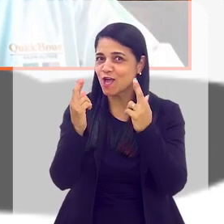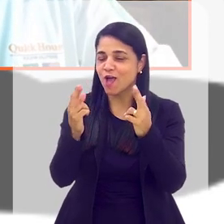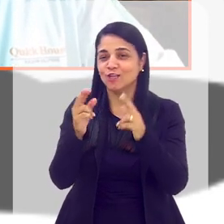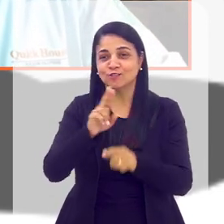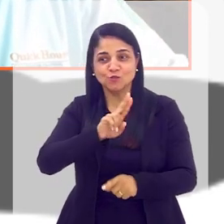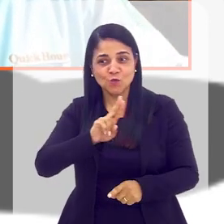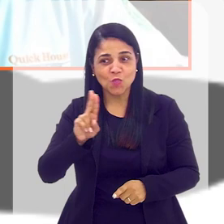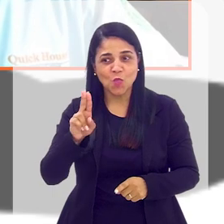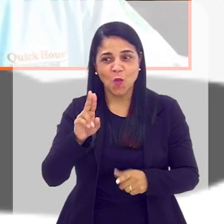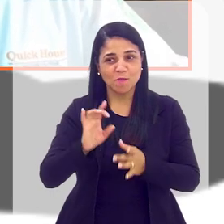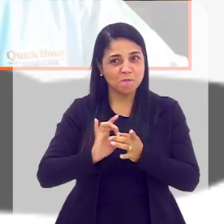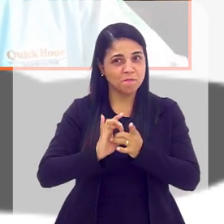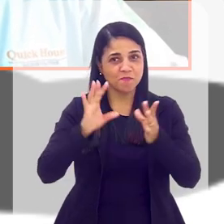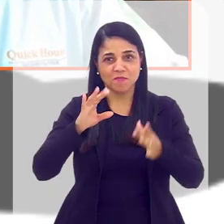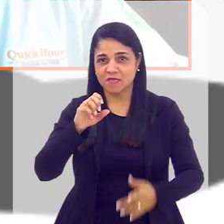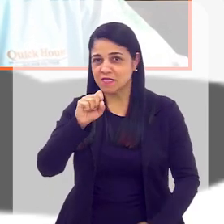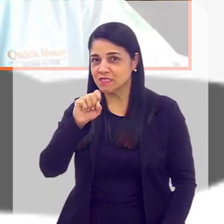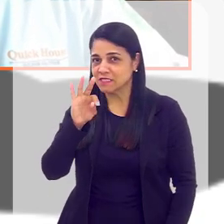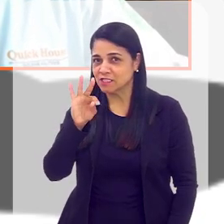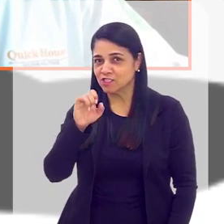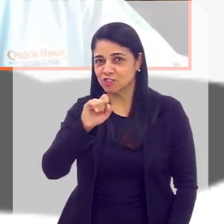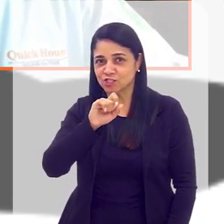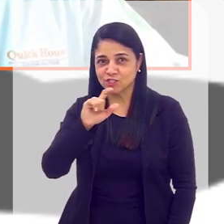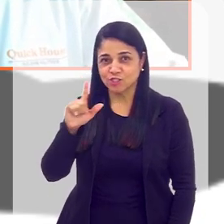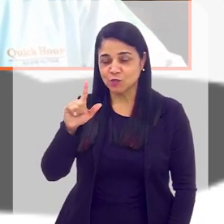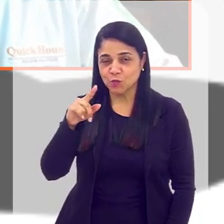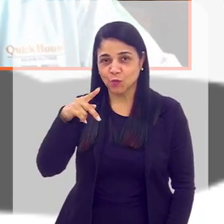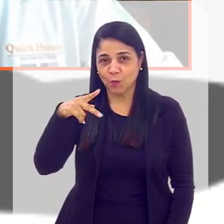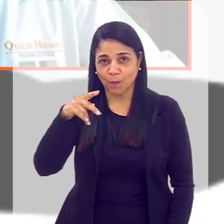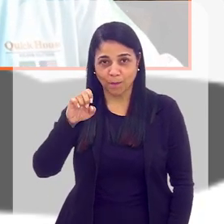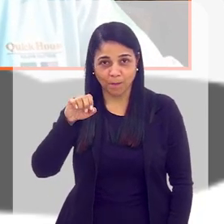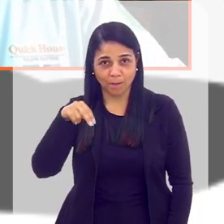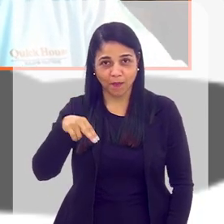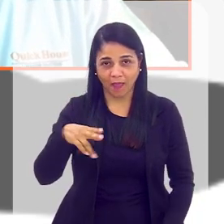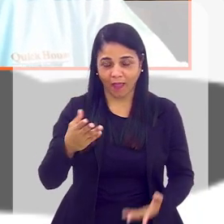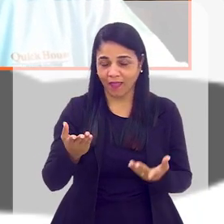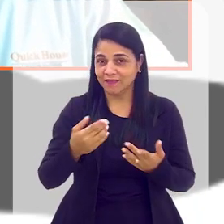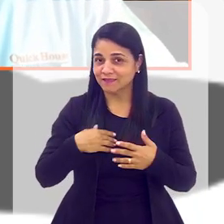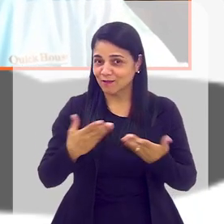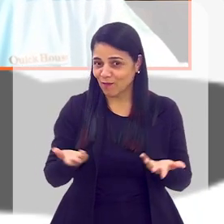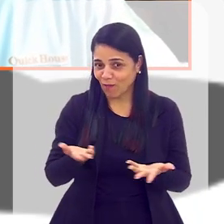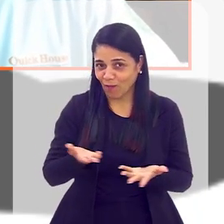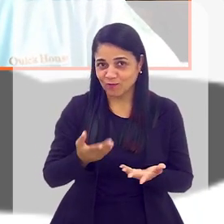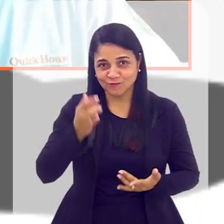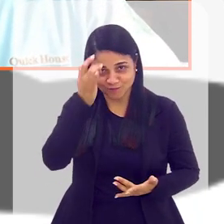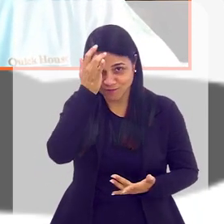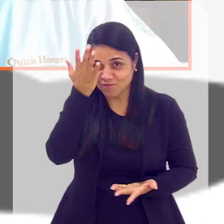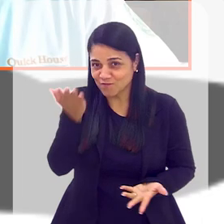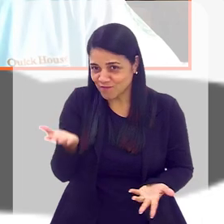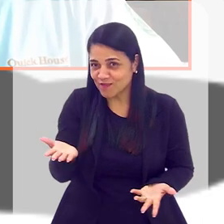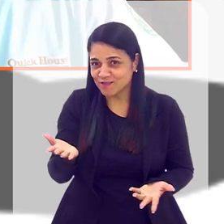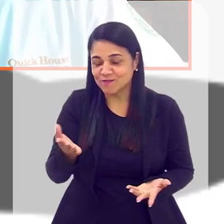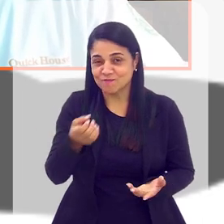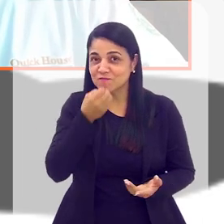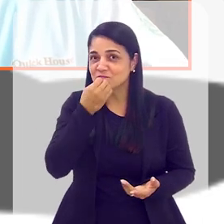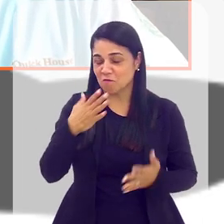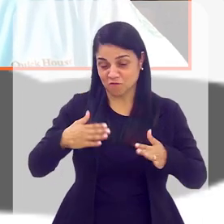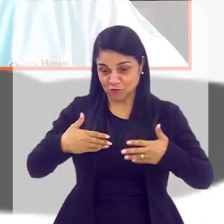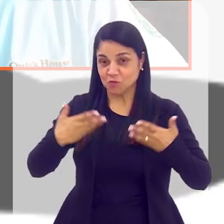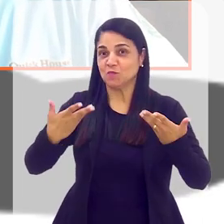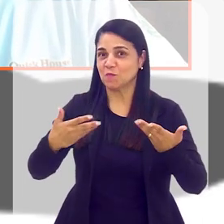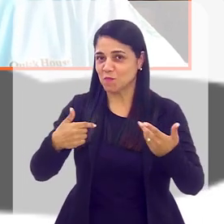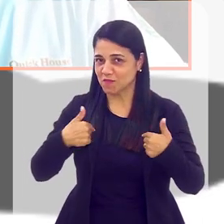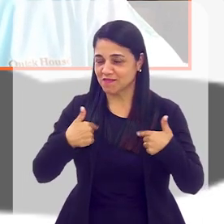vocês terem esse nome livre, porque no mundo atual, ter um nome livre já é uma benção. Certamente foi uma surpresa. Foi uma